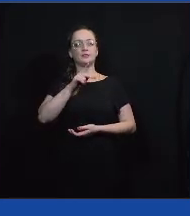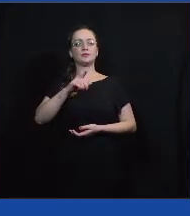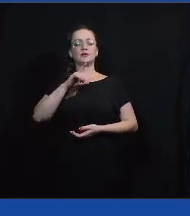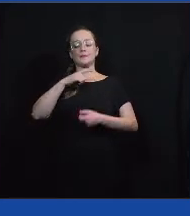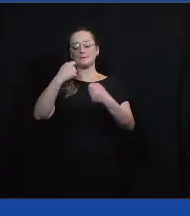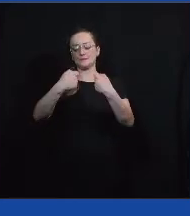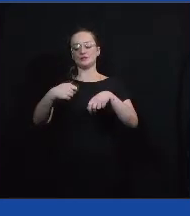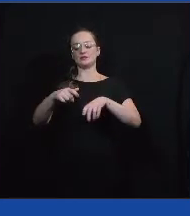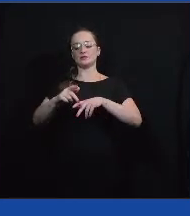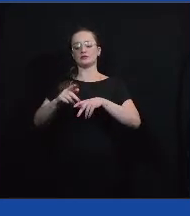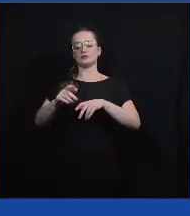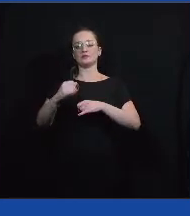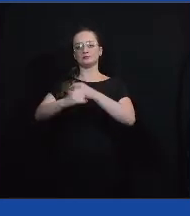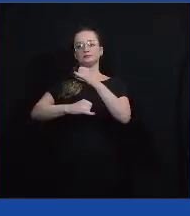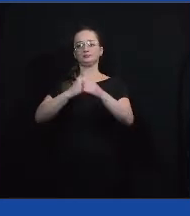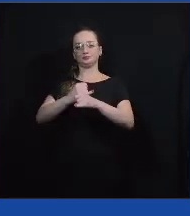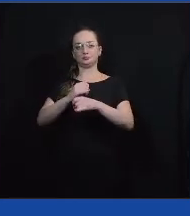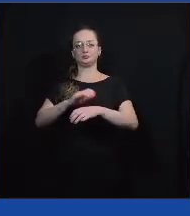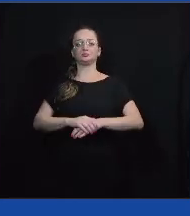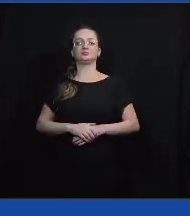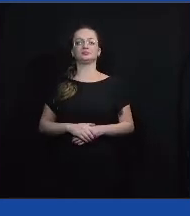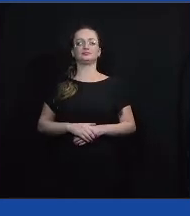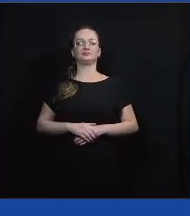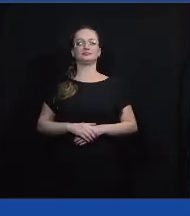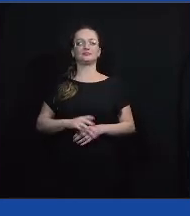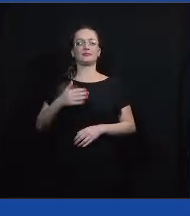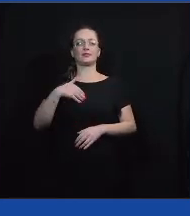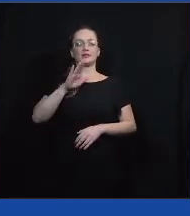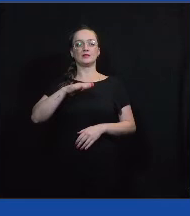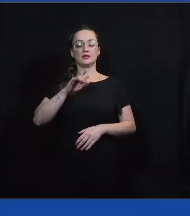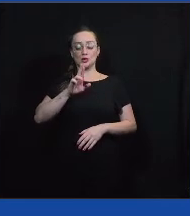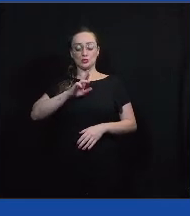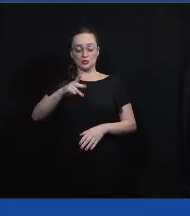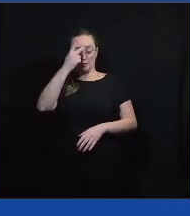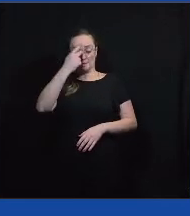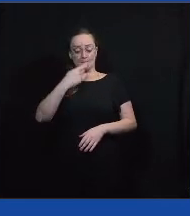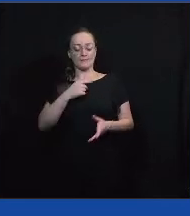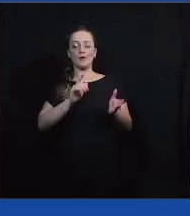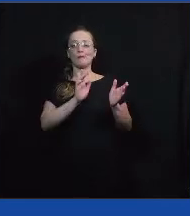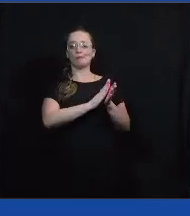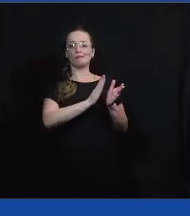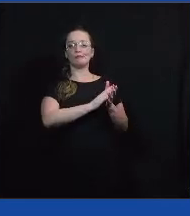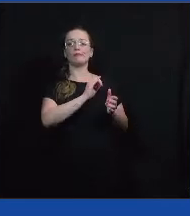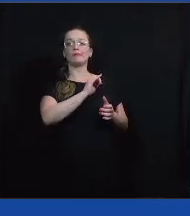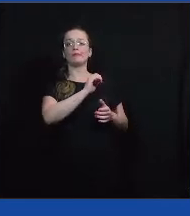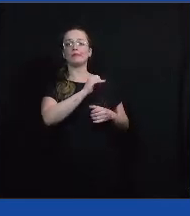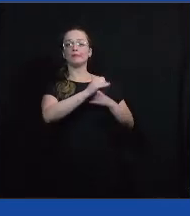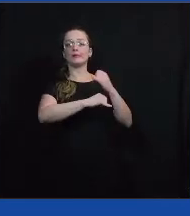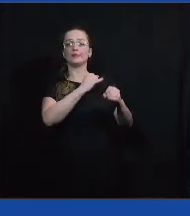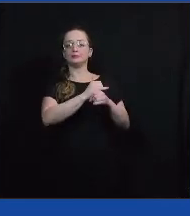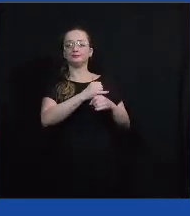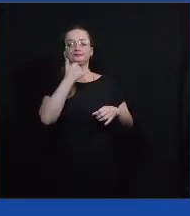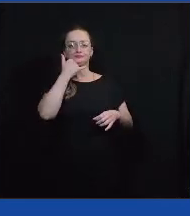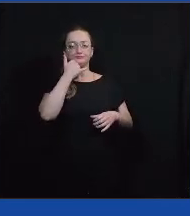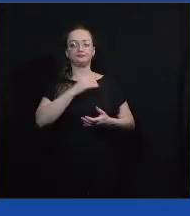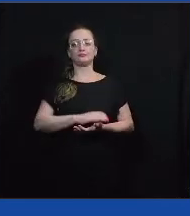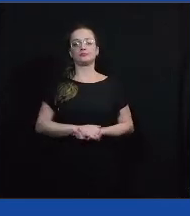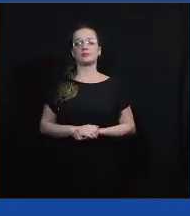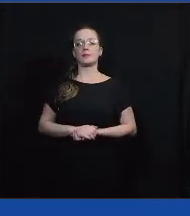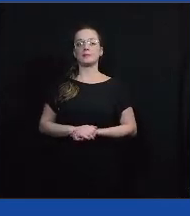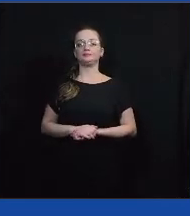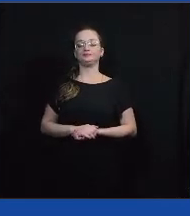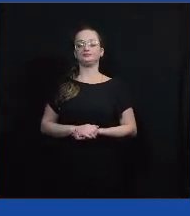eles também têm essa questão, eles estão usando, muitas vezes, os planos deles para poder dar as aulas. Então, eu queria só estender